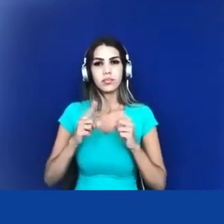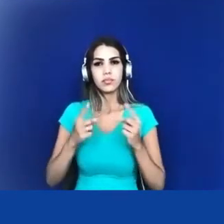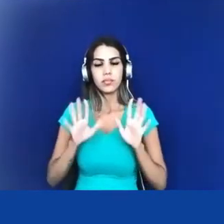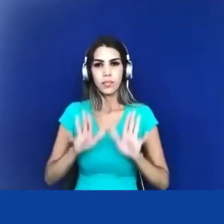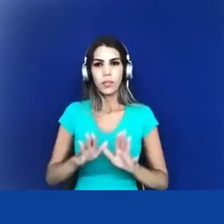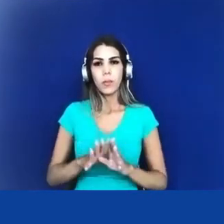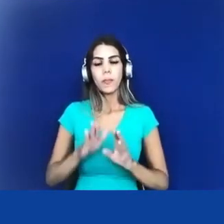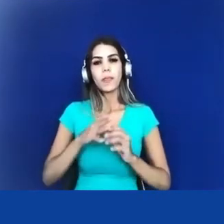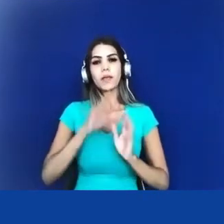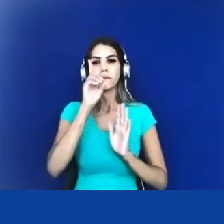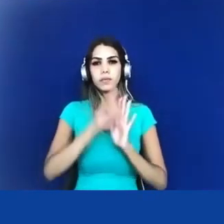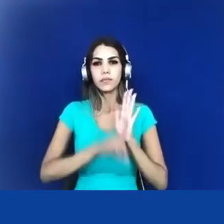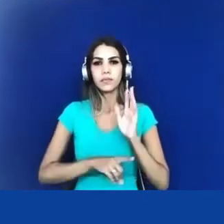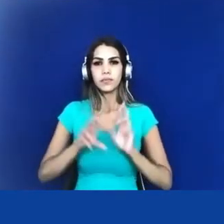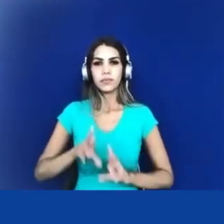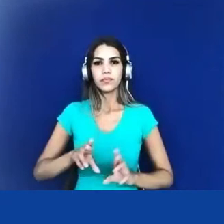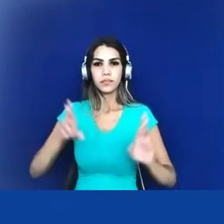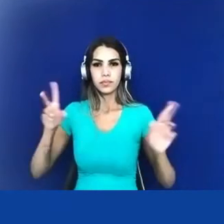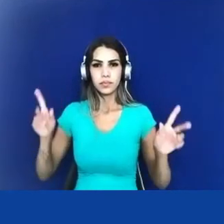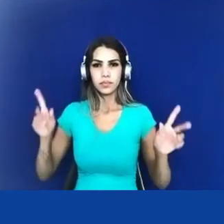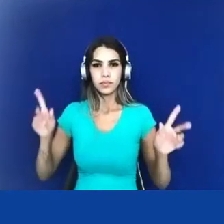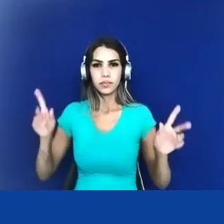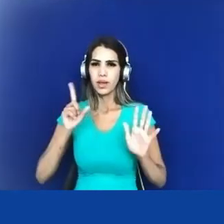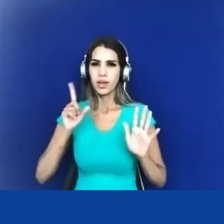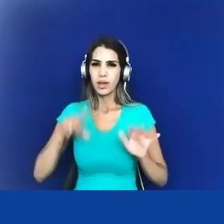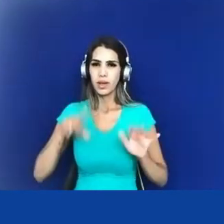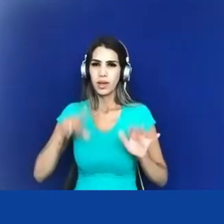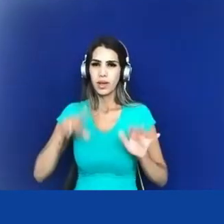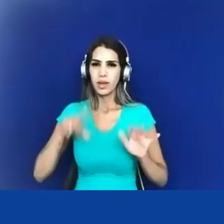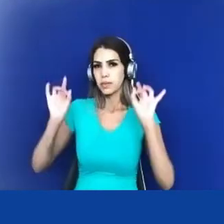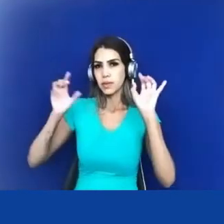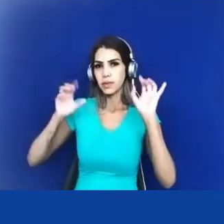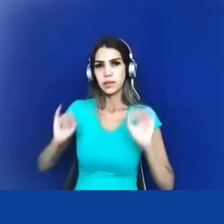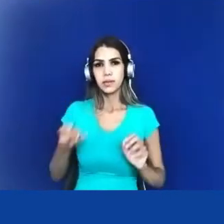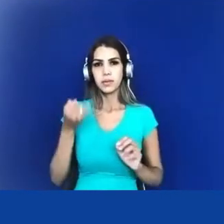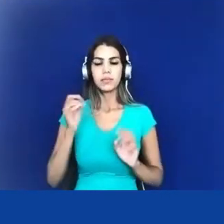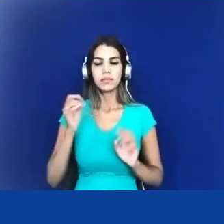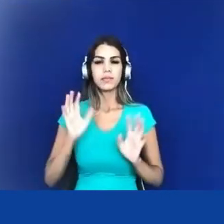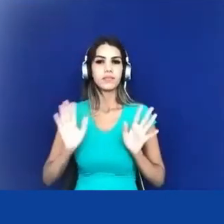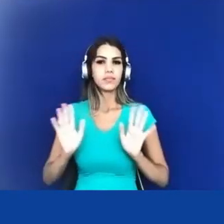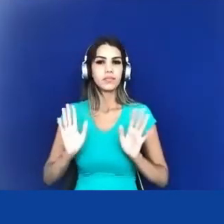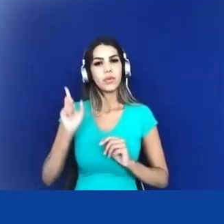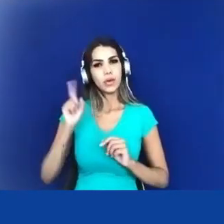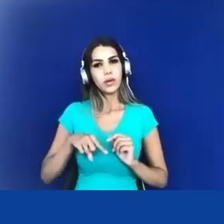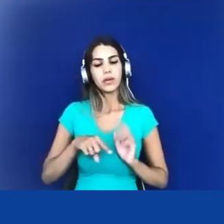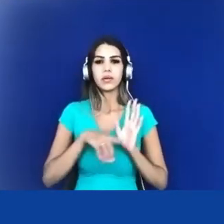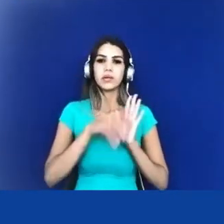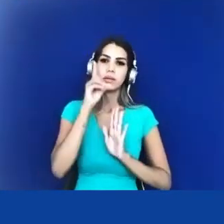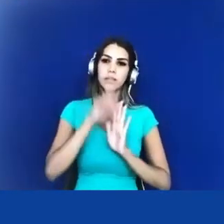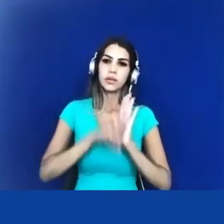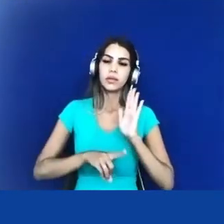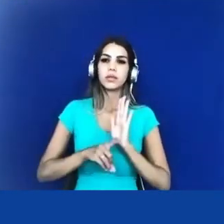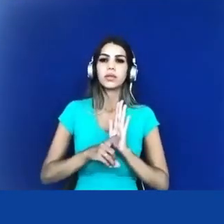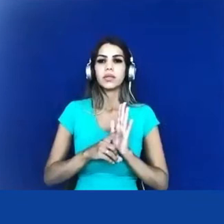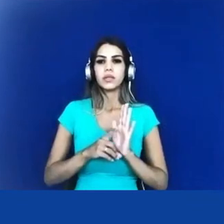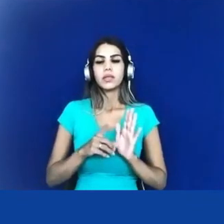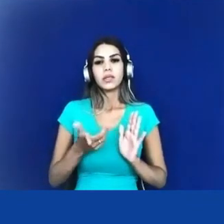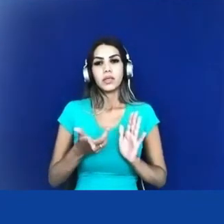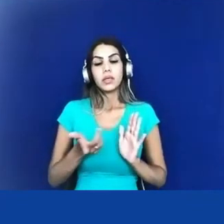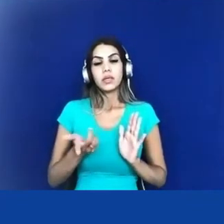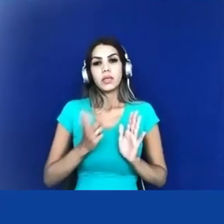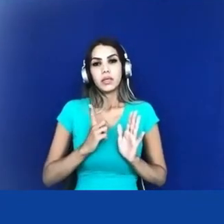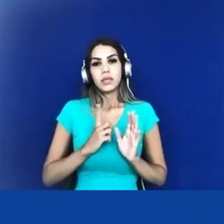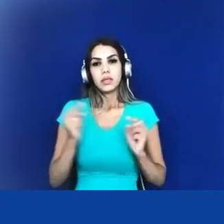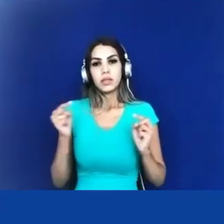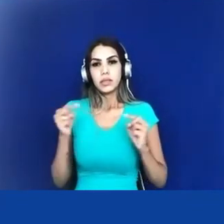tem sempre falado que não é um privilégio mas é um direito né que trata tanto a constituição federal